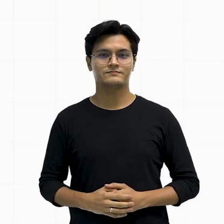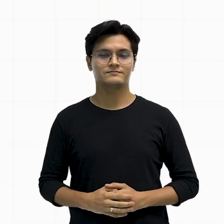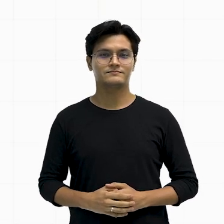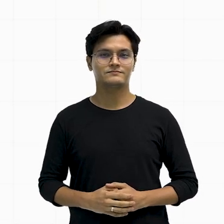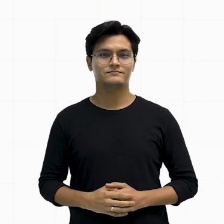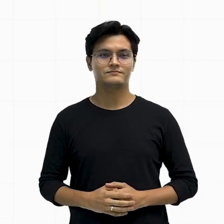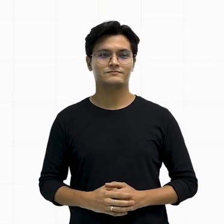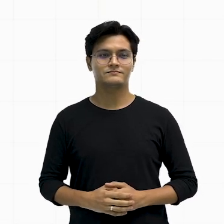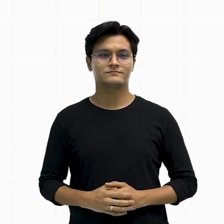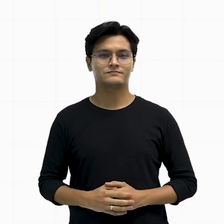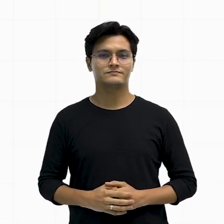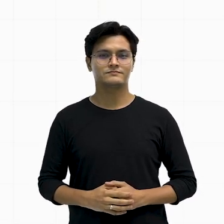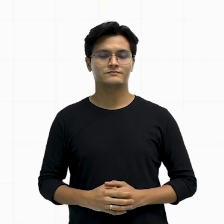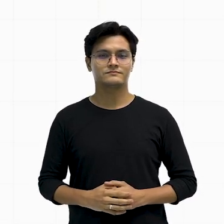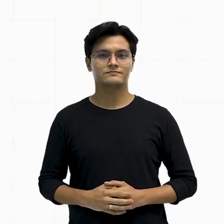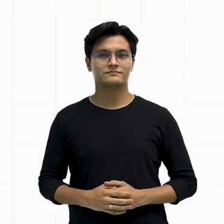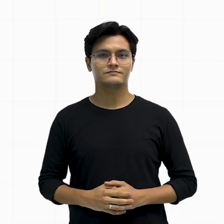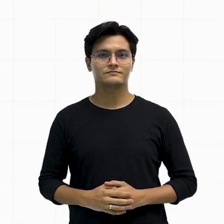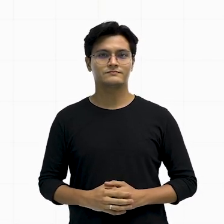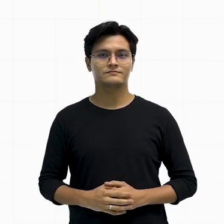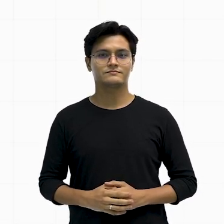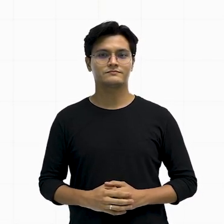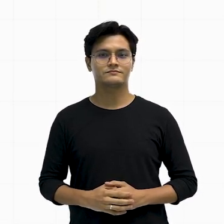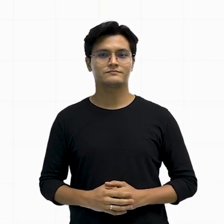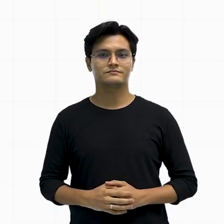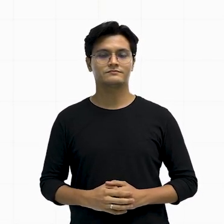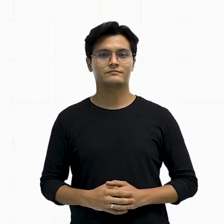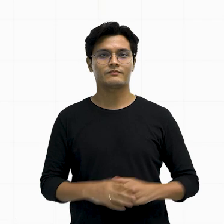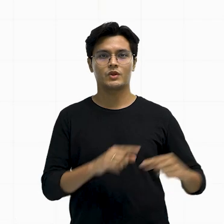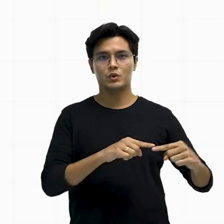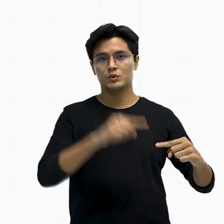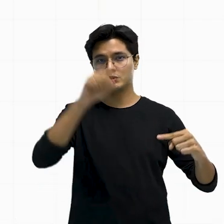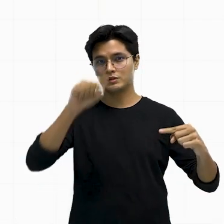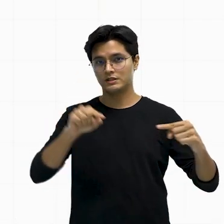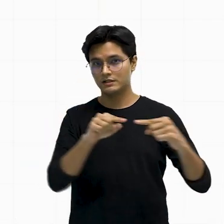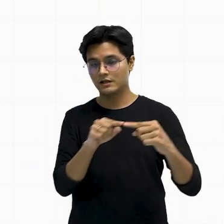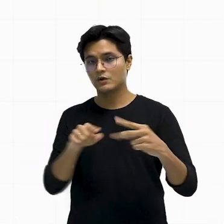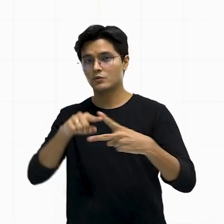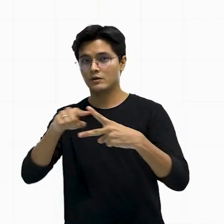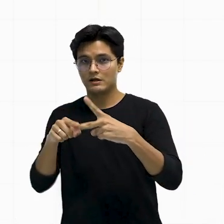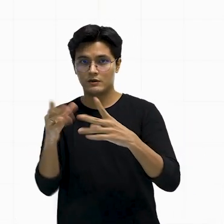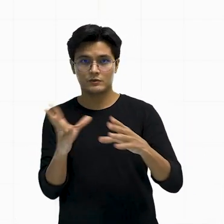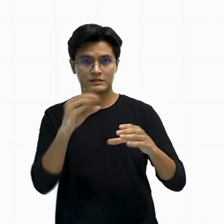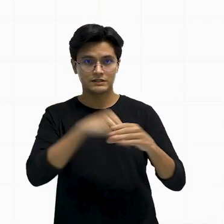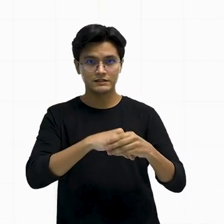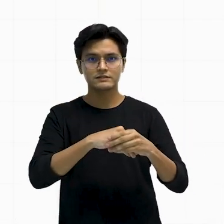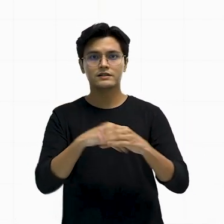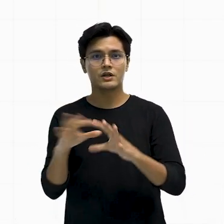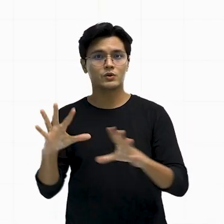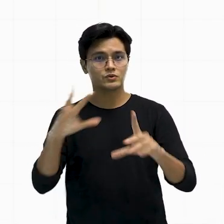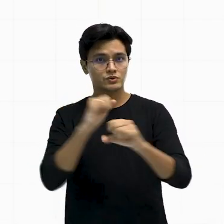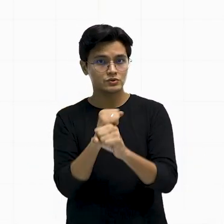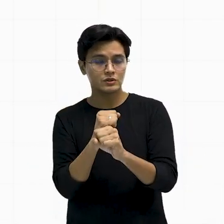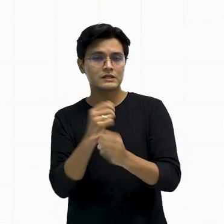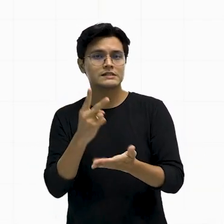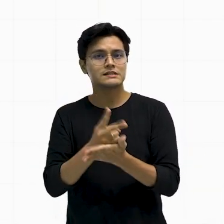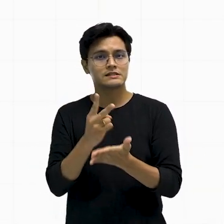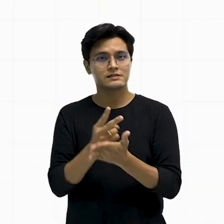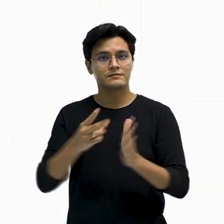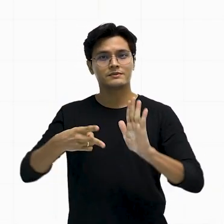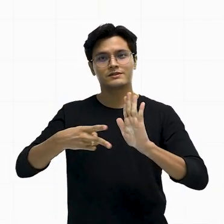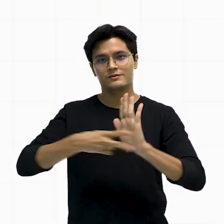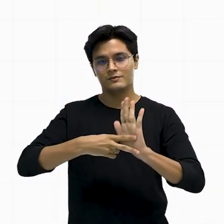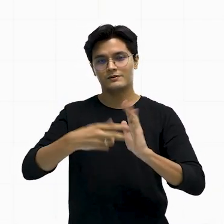A soma dos ângulos internos de um triângulo é sempre igual